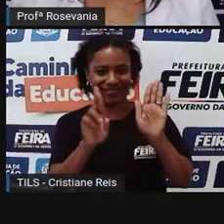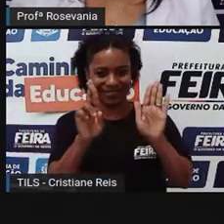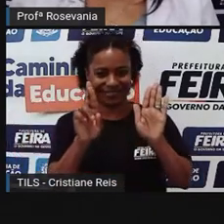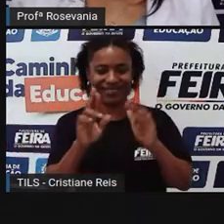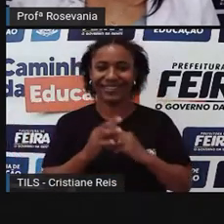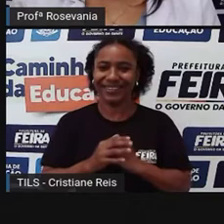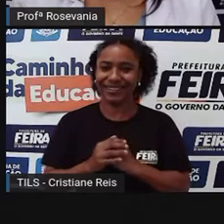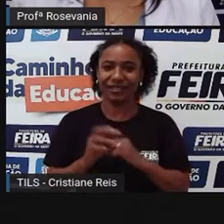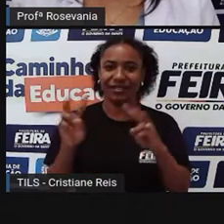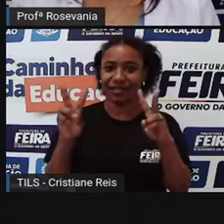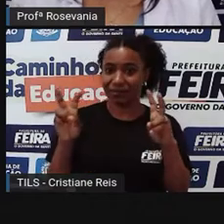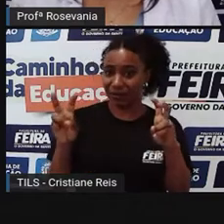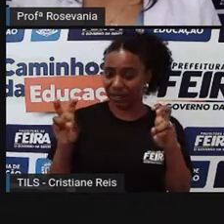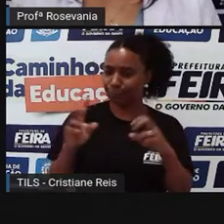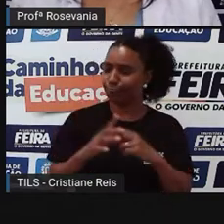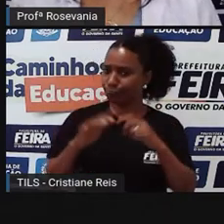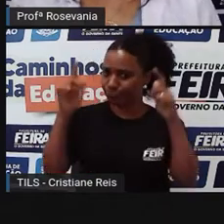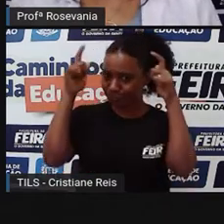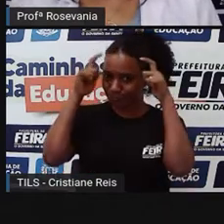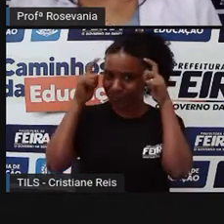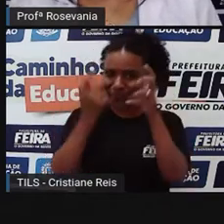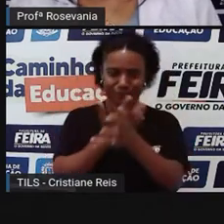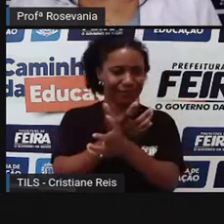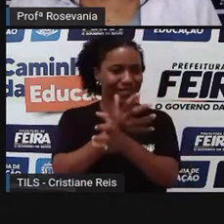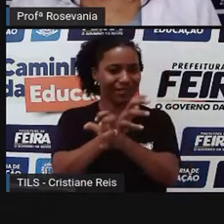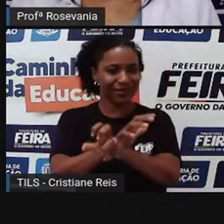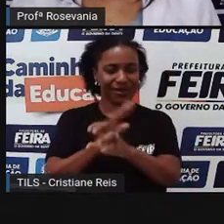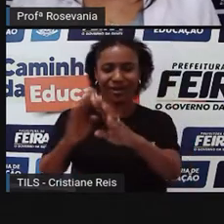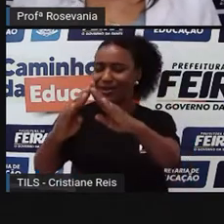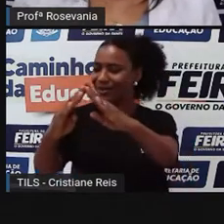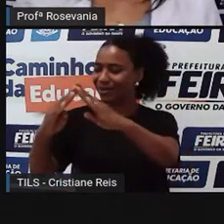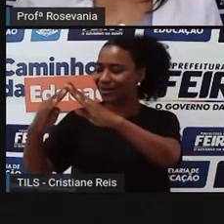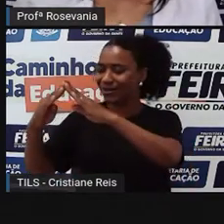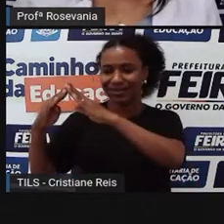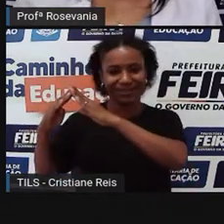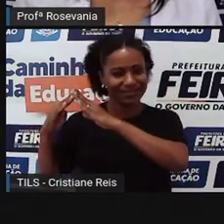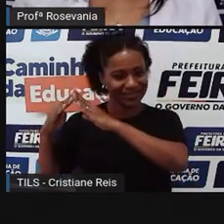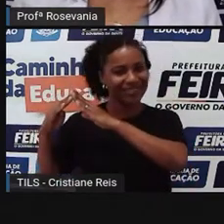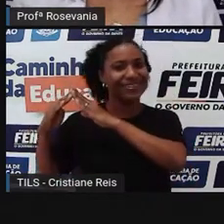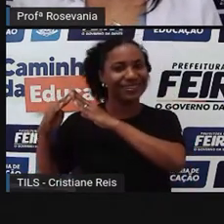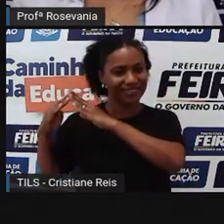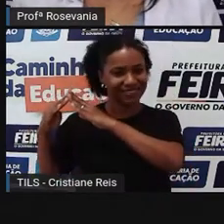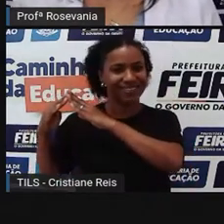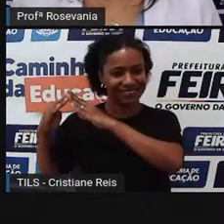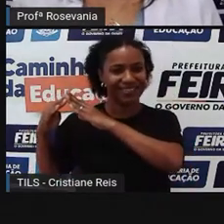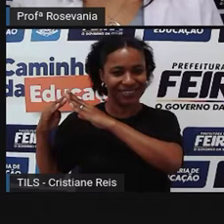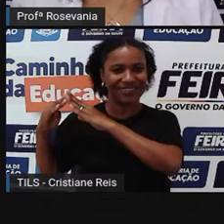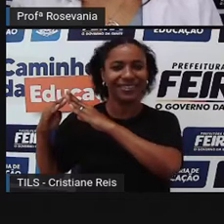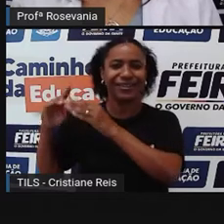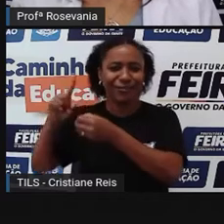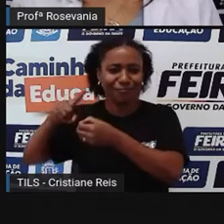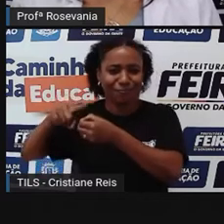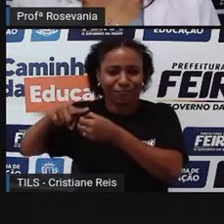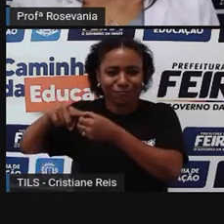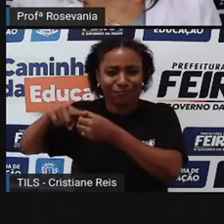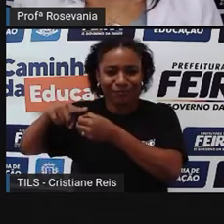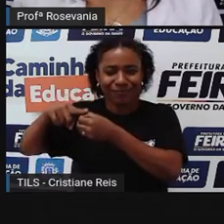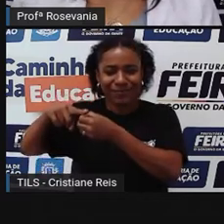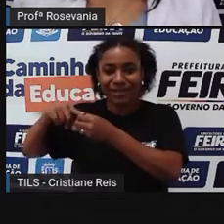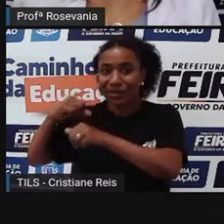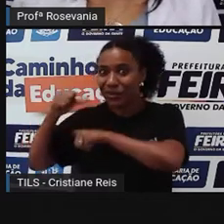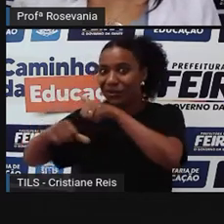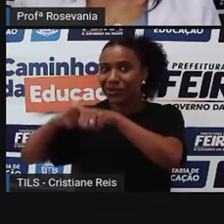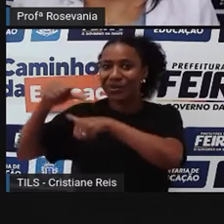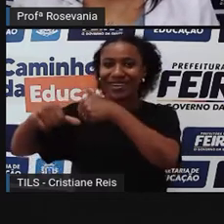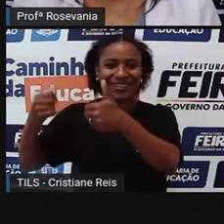Princesa do Sertão, do Casarão Olhos d'Água, foi recôncavo interior, hoje cidade metropolitana, a